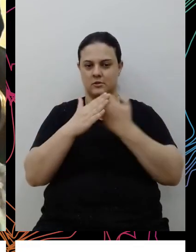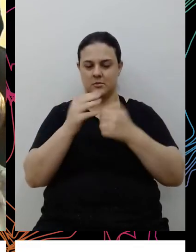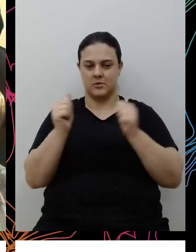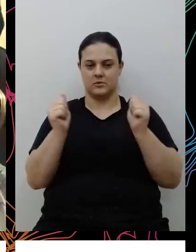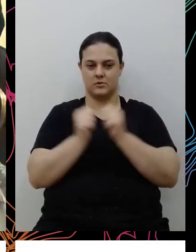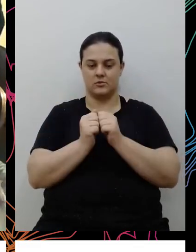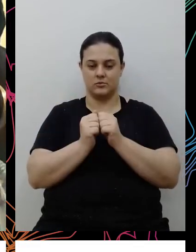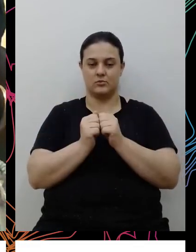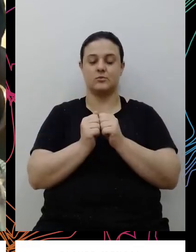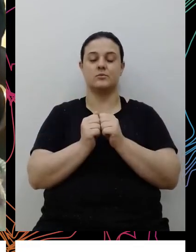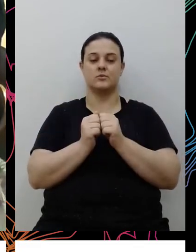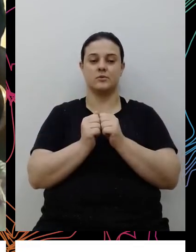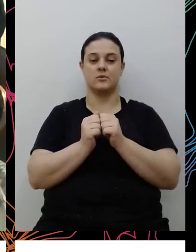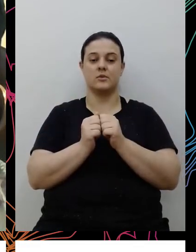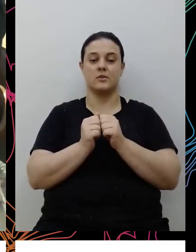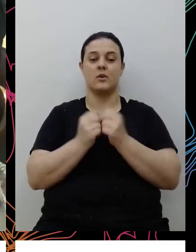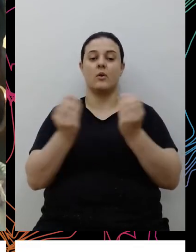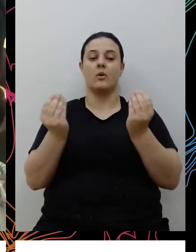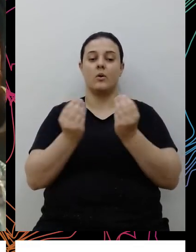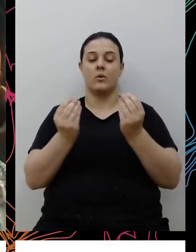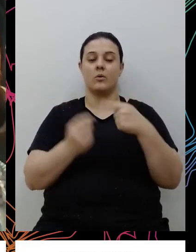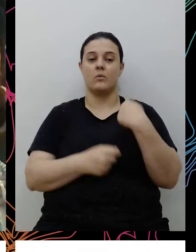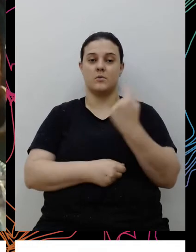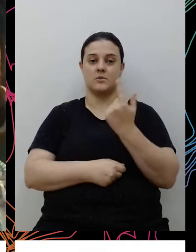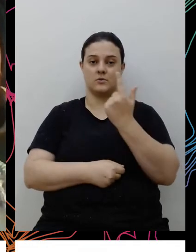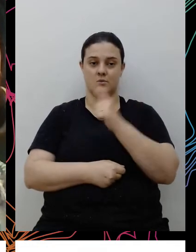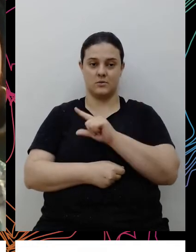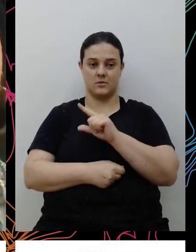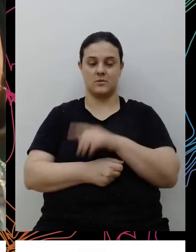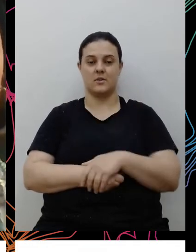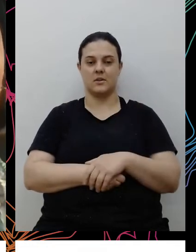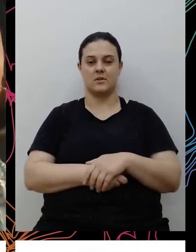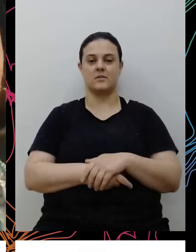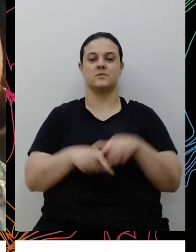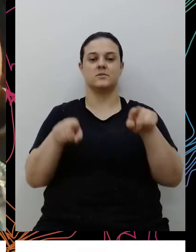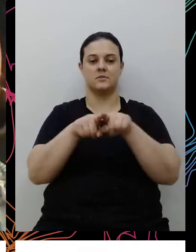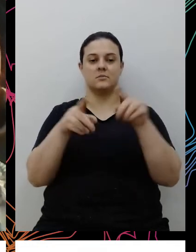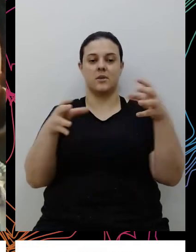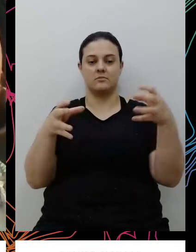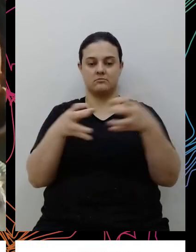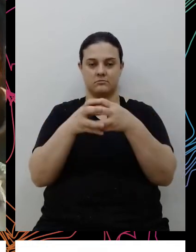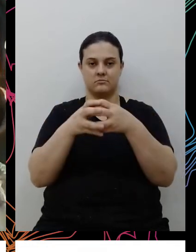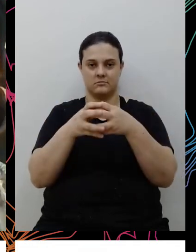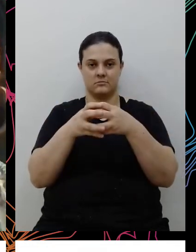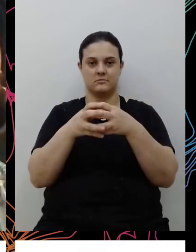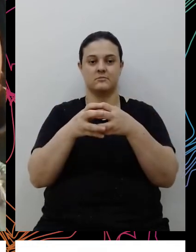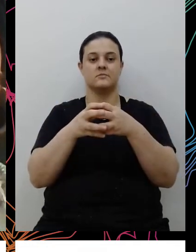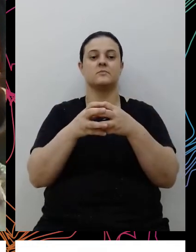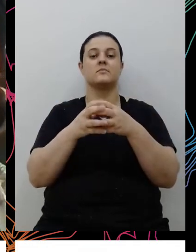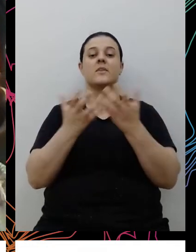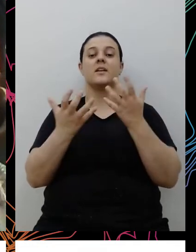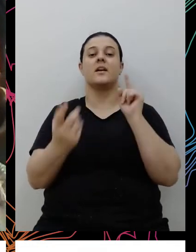não só o Carrefour, mas como que a gente também se coloca sincero nessa discussão agora e pra onde, né, a gente pretende chegar nessa mudança cultural.